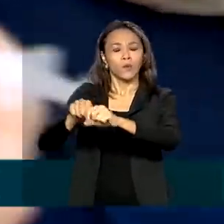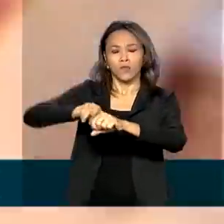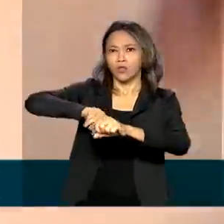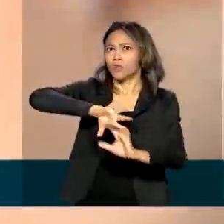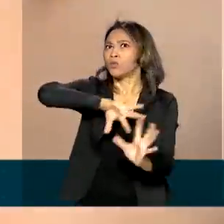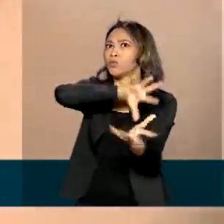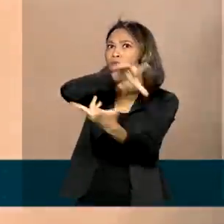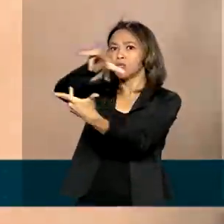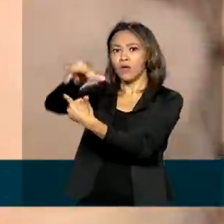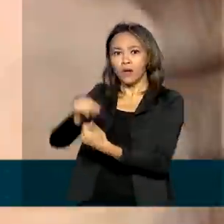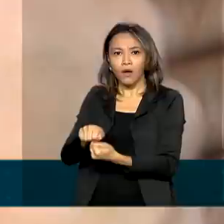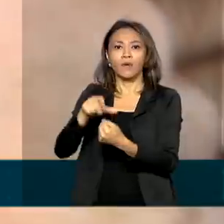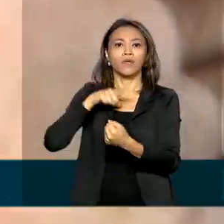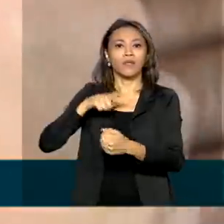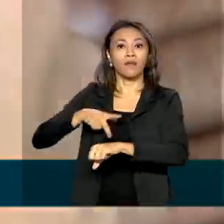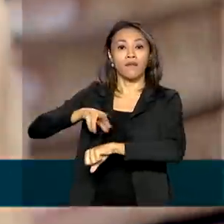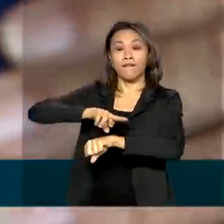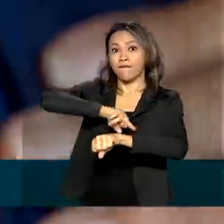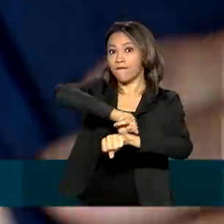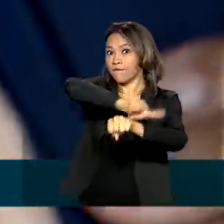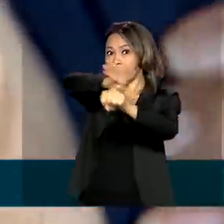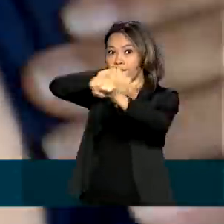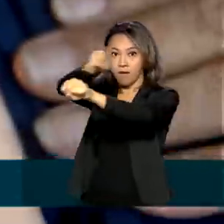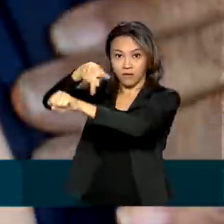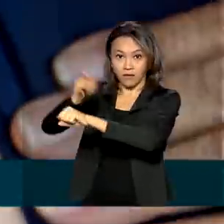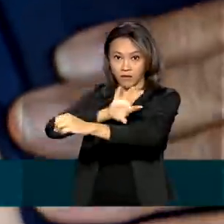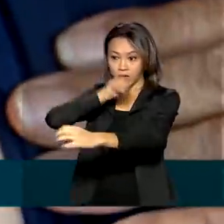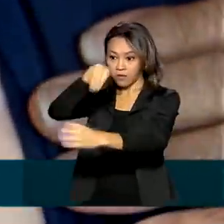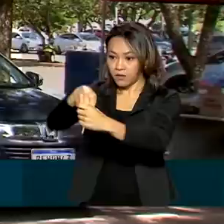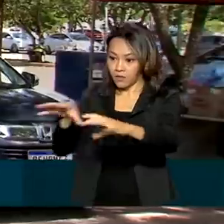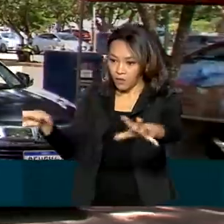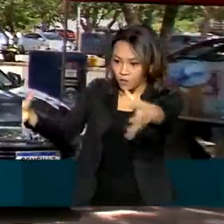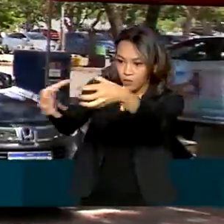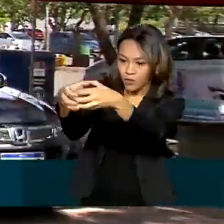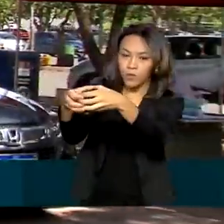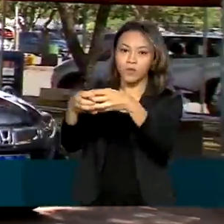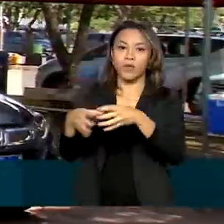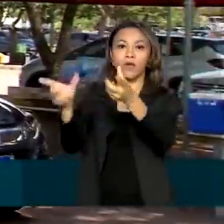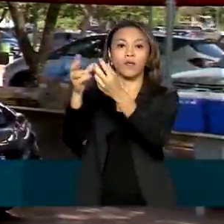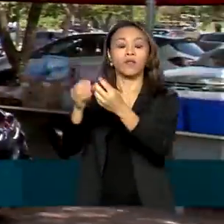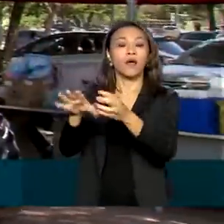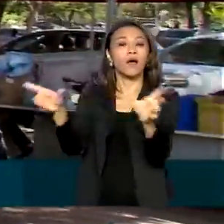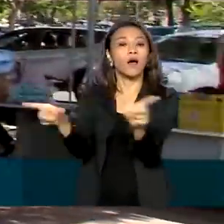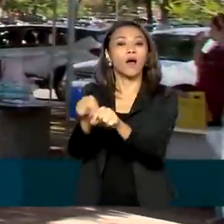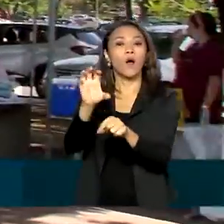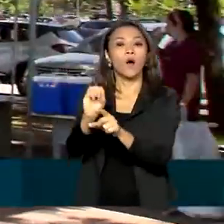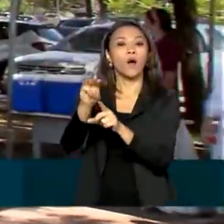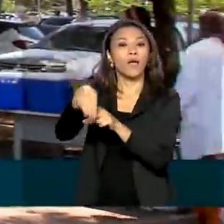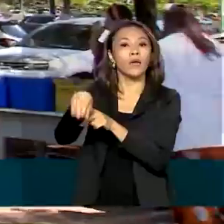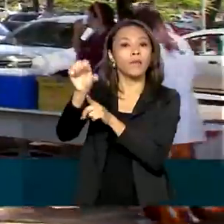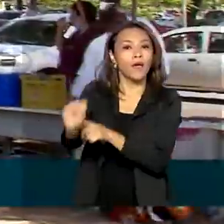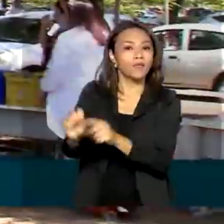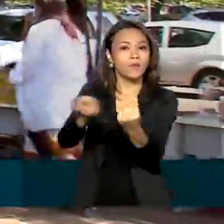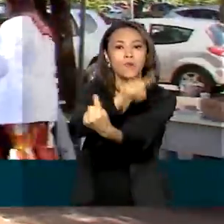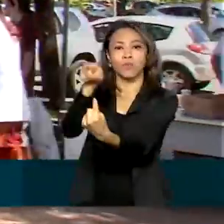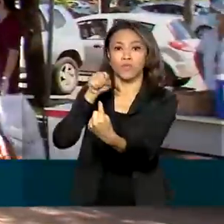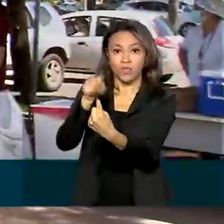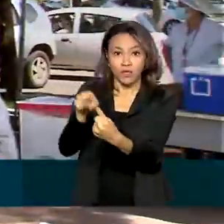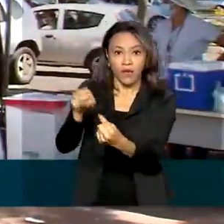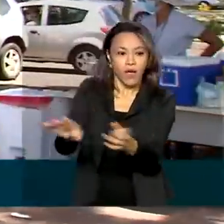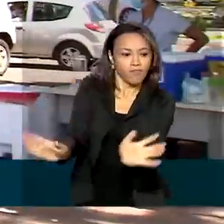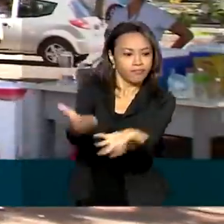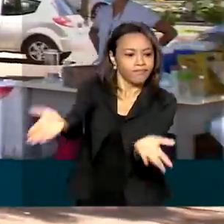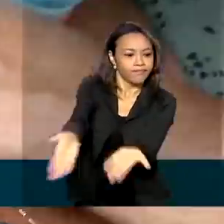global promovida no âmbito da Organização Mundial da Saúde. O objetivo é fomentar o desenvolvimento e a